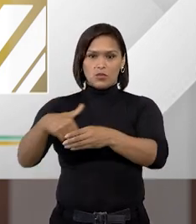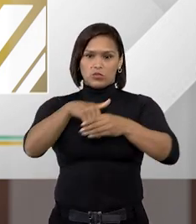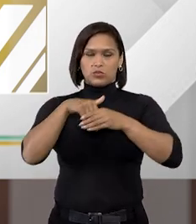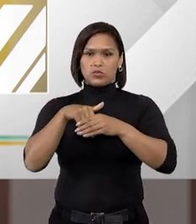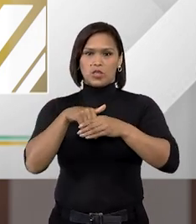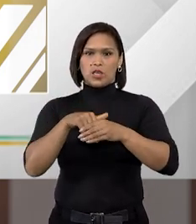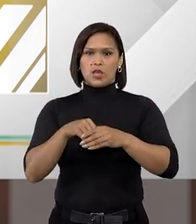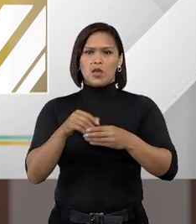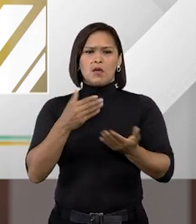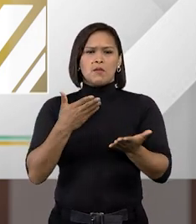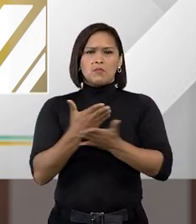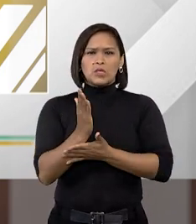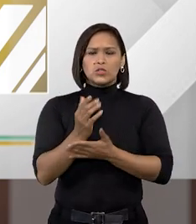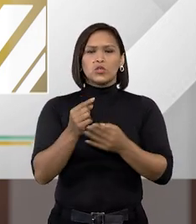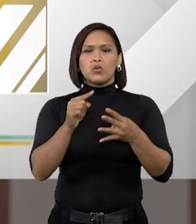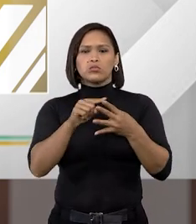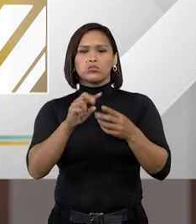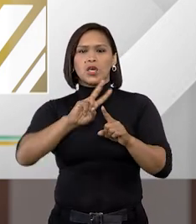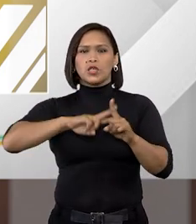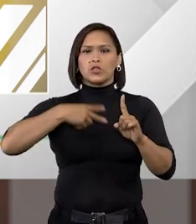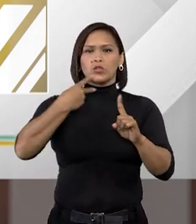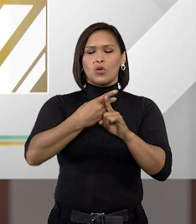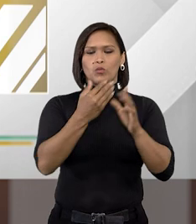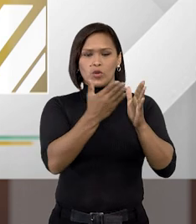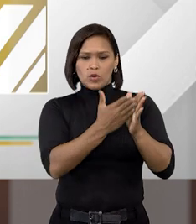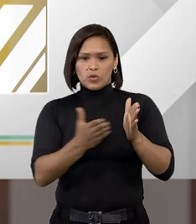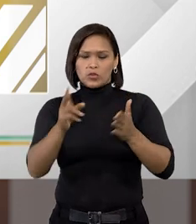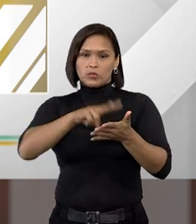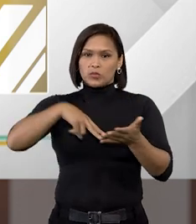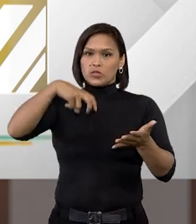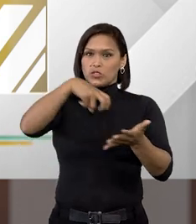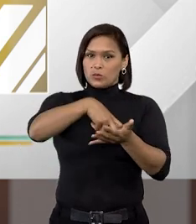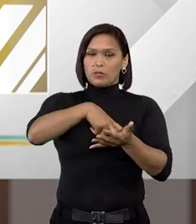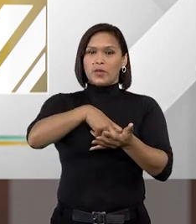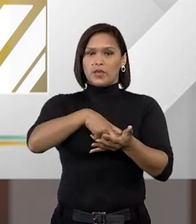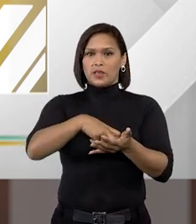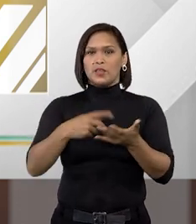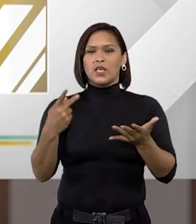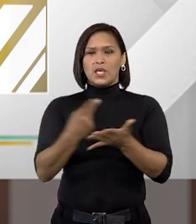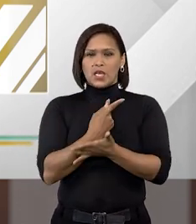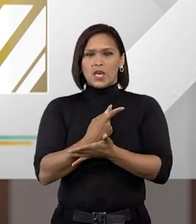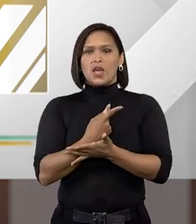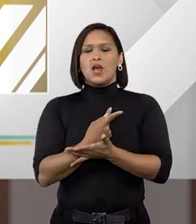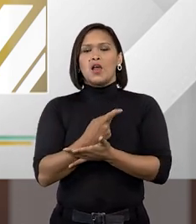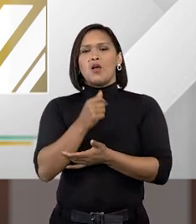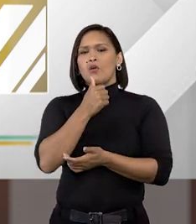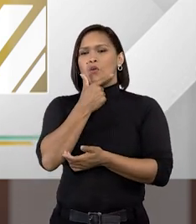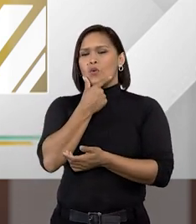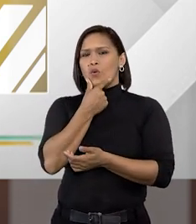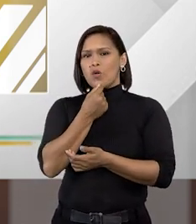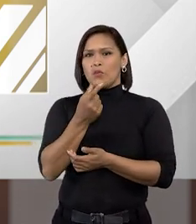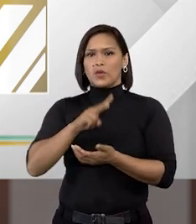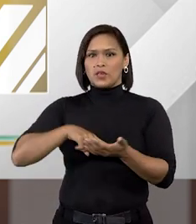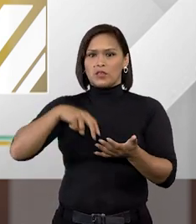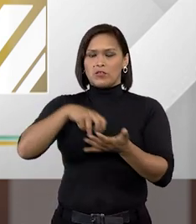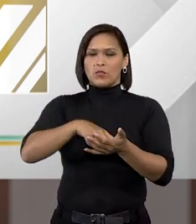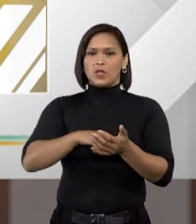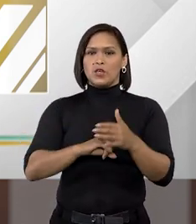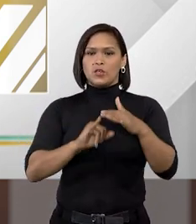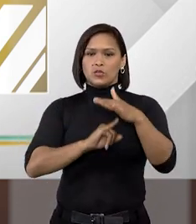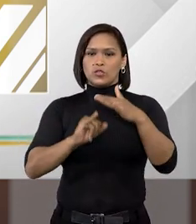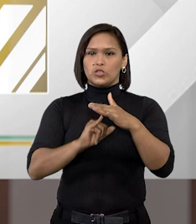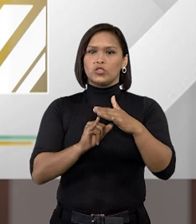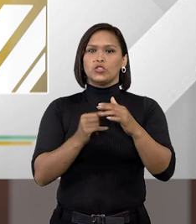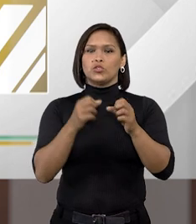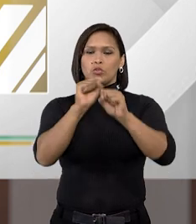inédita mandou contar em dobro o período de pena cumprido em situação degradante a um homem que esteve preso no Instituto